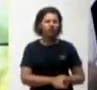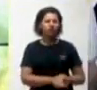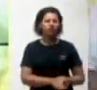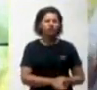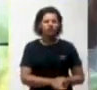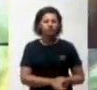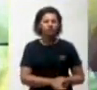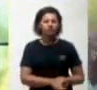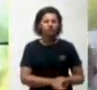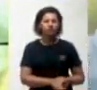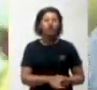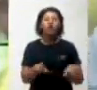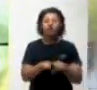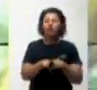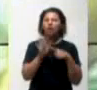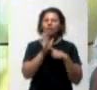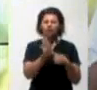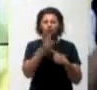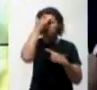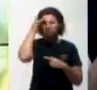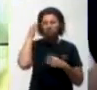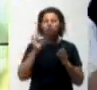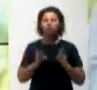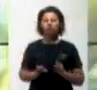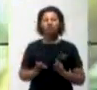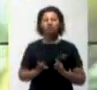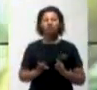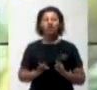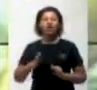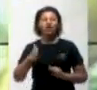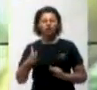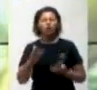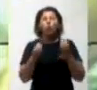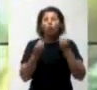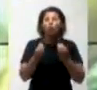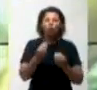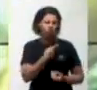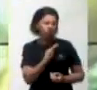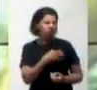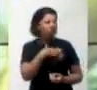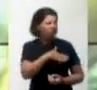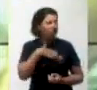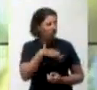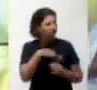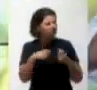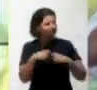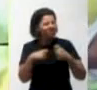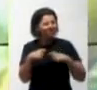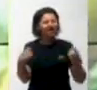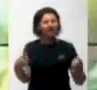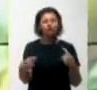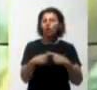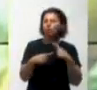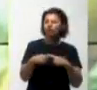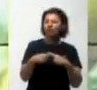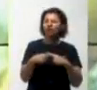antigo não, e também para mostrar que são gente séria. Então, como a gente gosta muito de sexo, o sexo nos